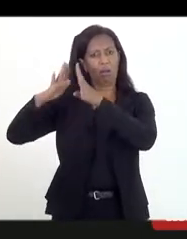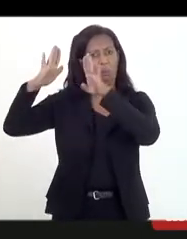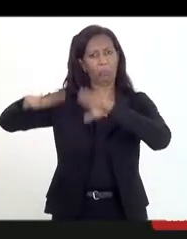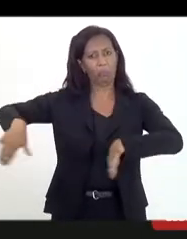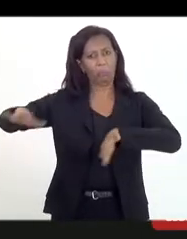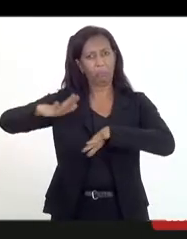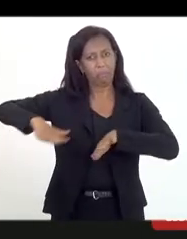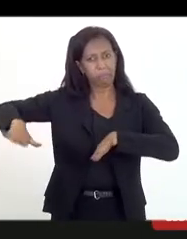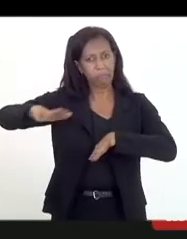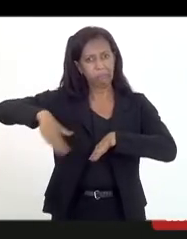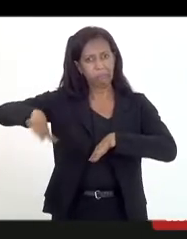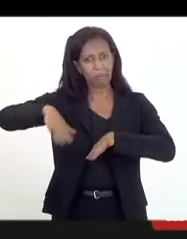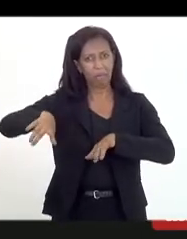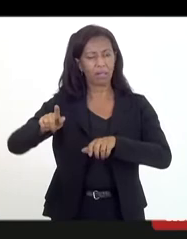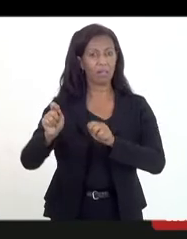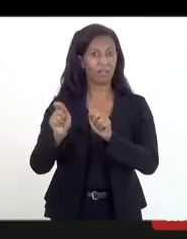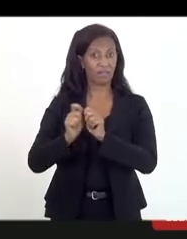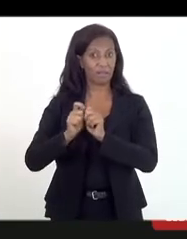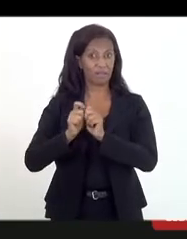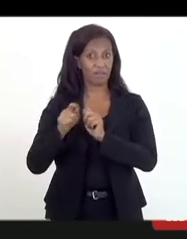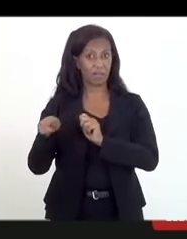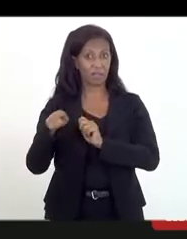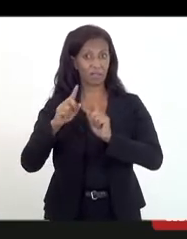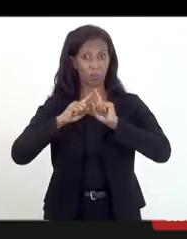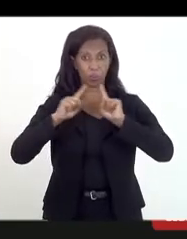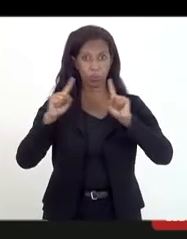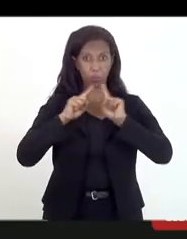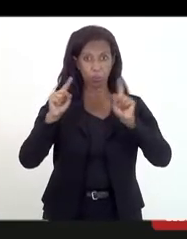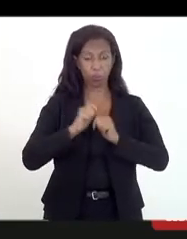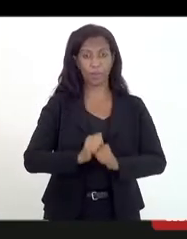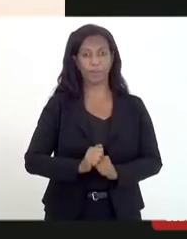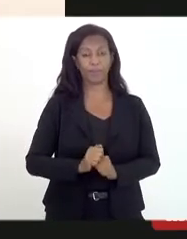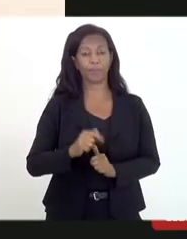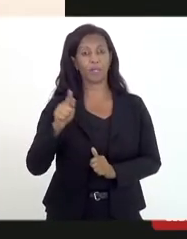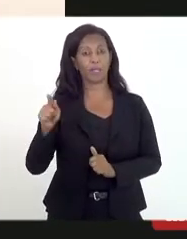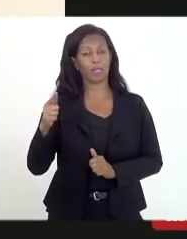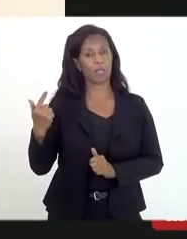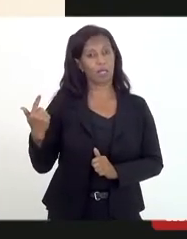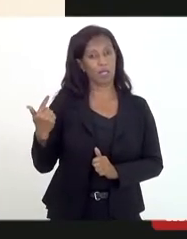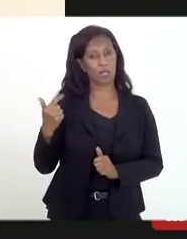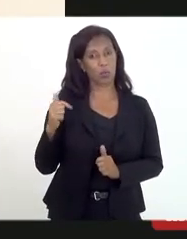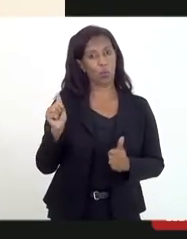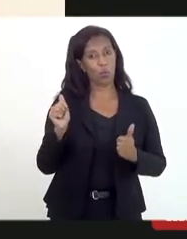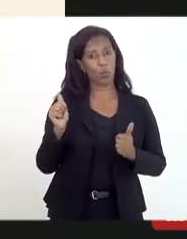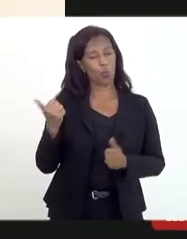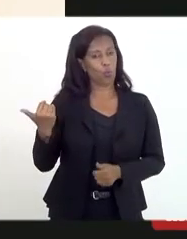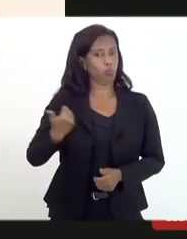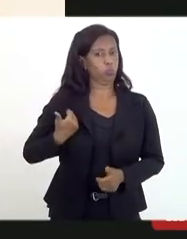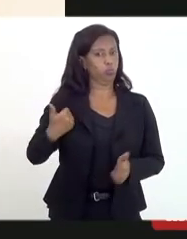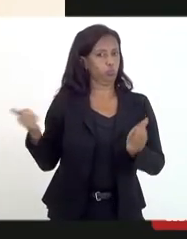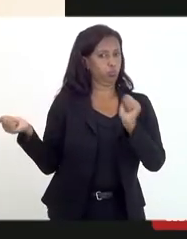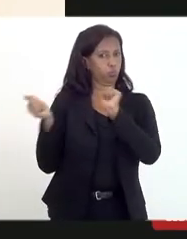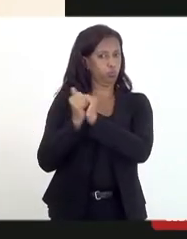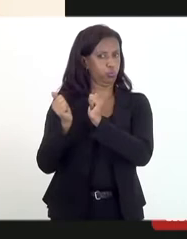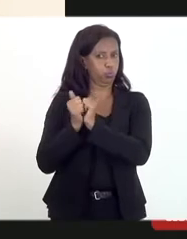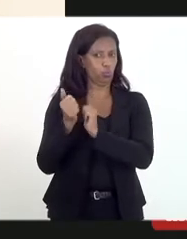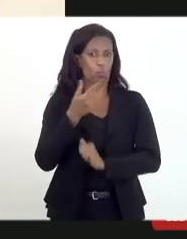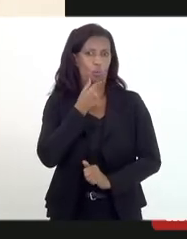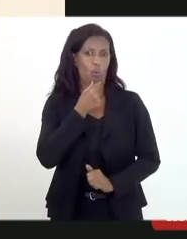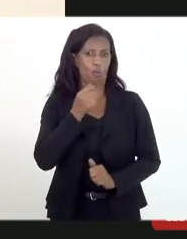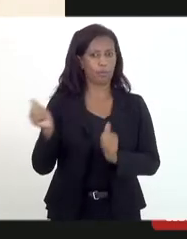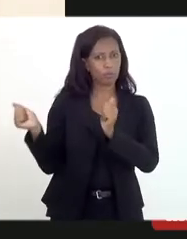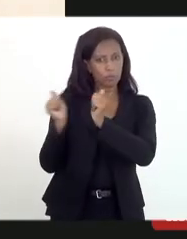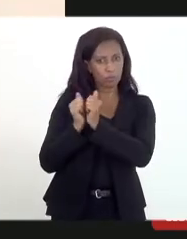e fazendo essa denúncia de que o companheiro da Fabiana que é a vítima no registro de